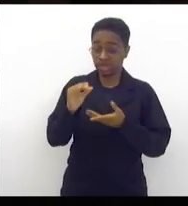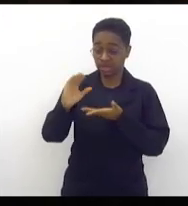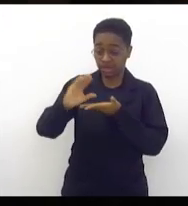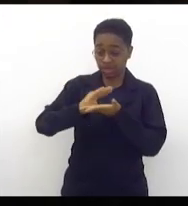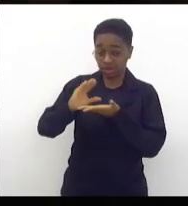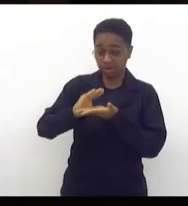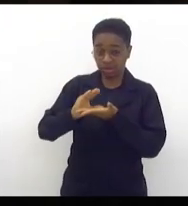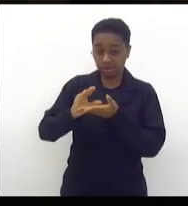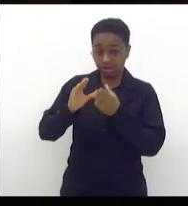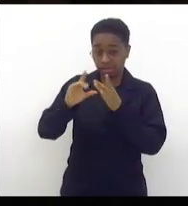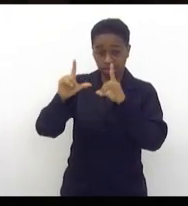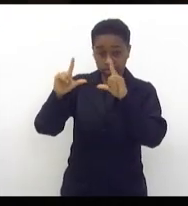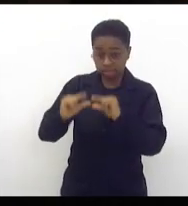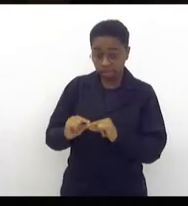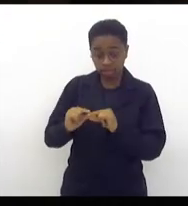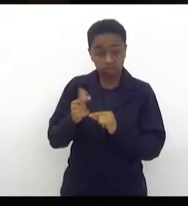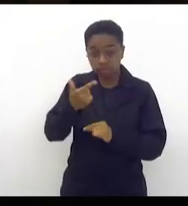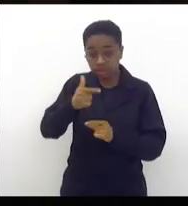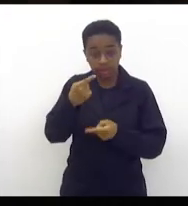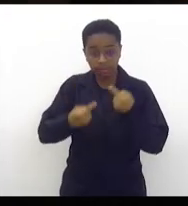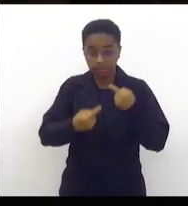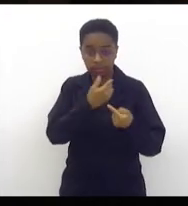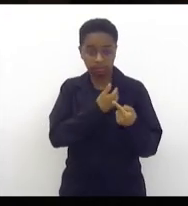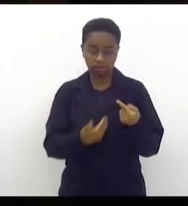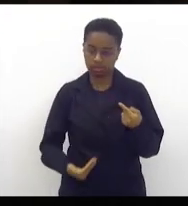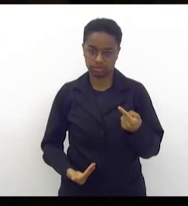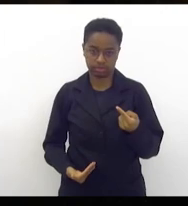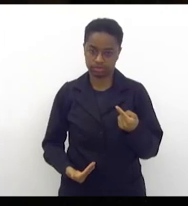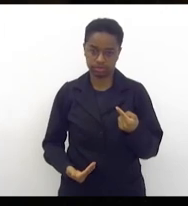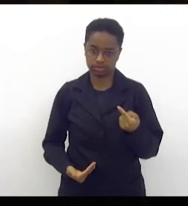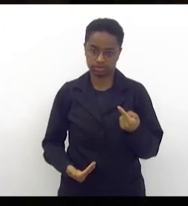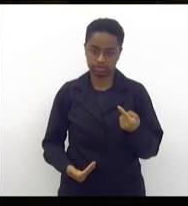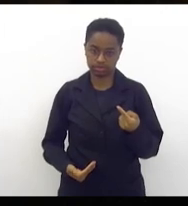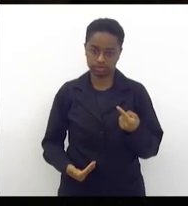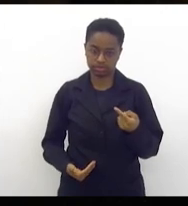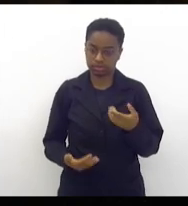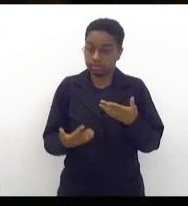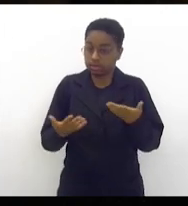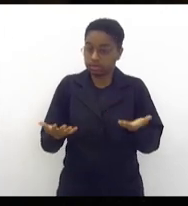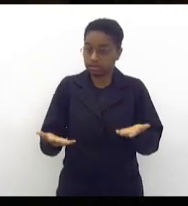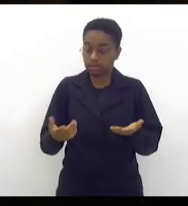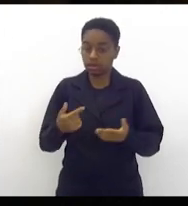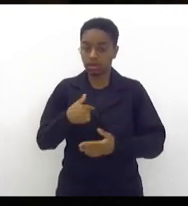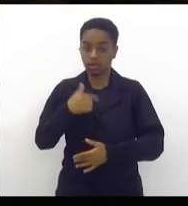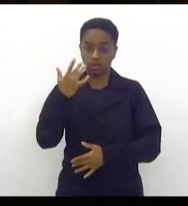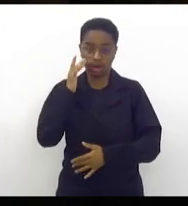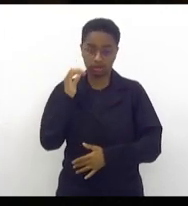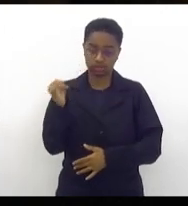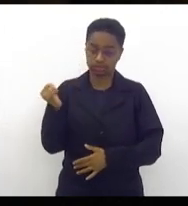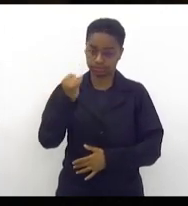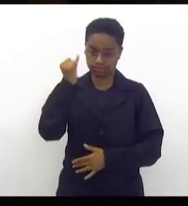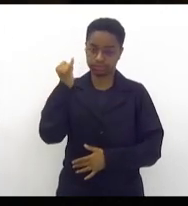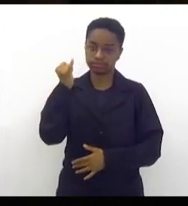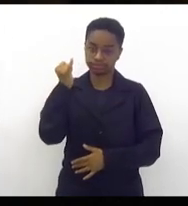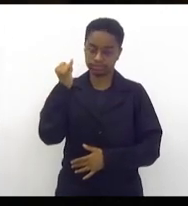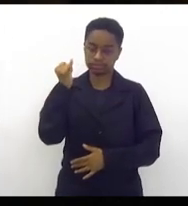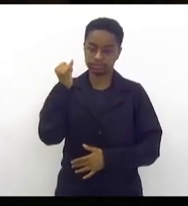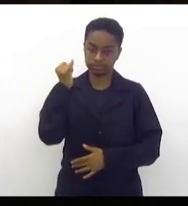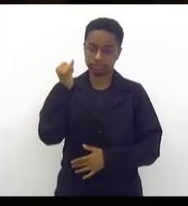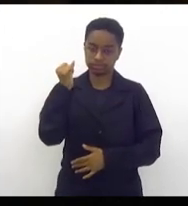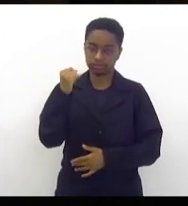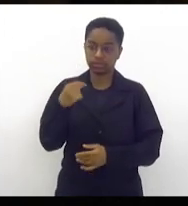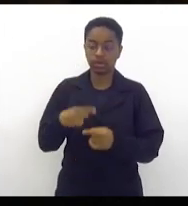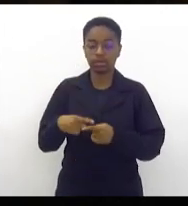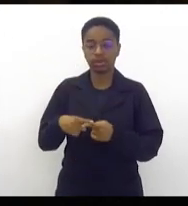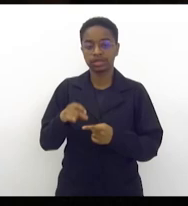desabar, acabou a política pública. Então, eu acho oportuno, porque se tivesse